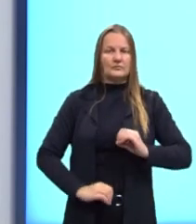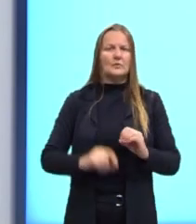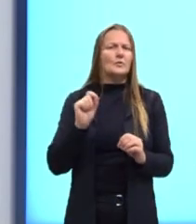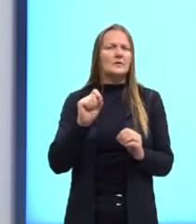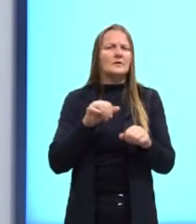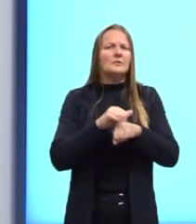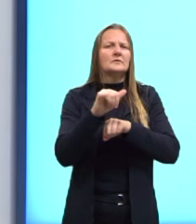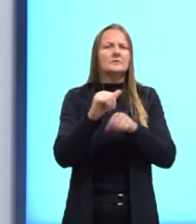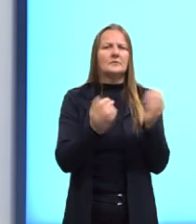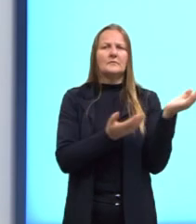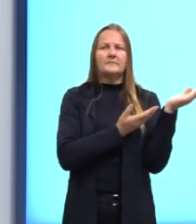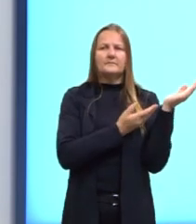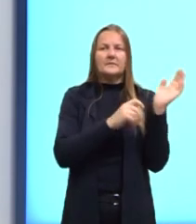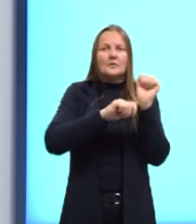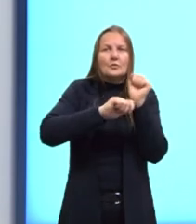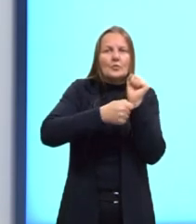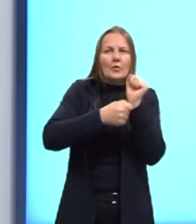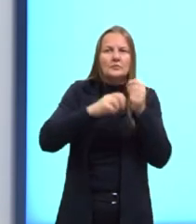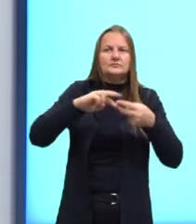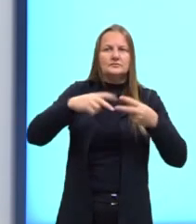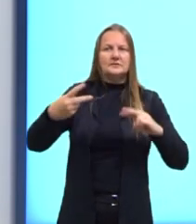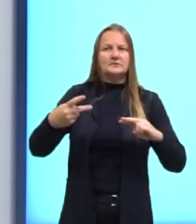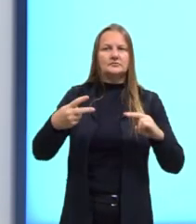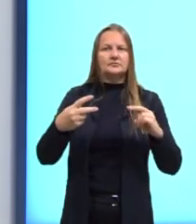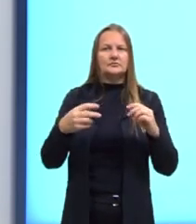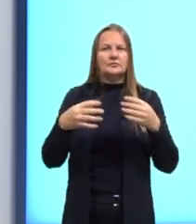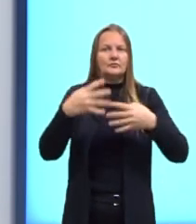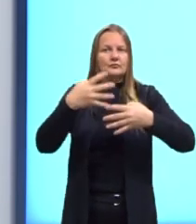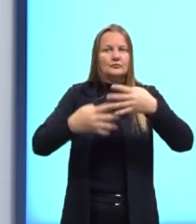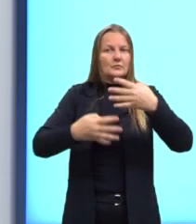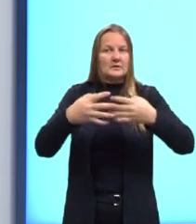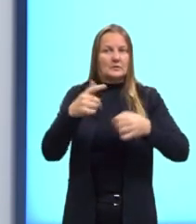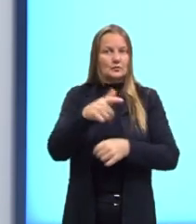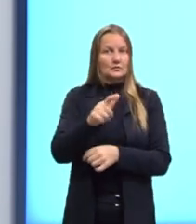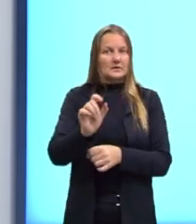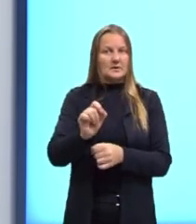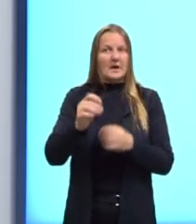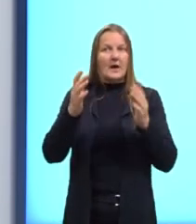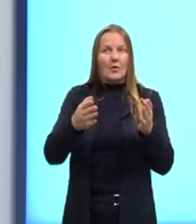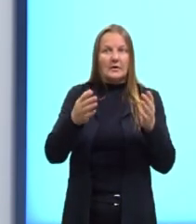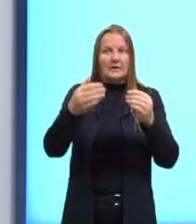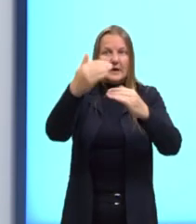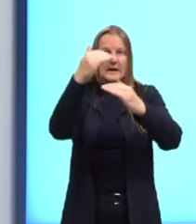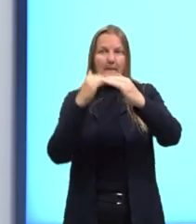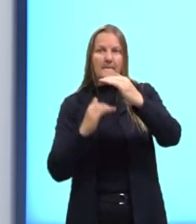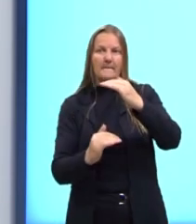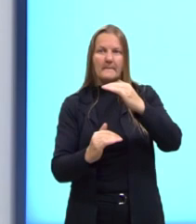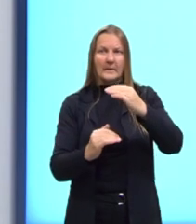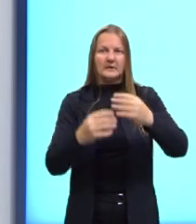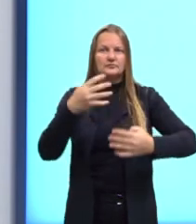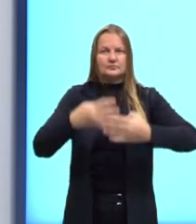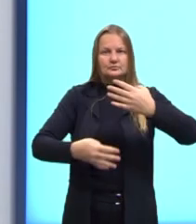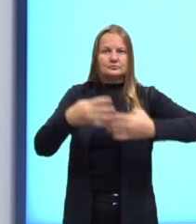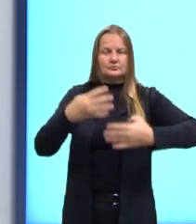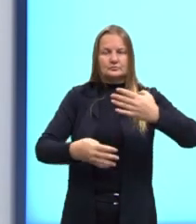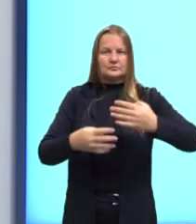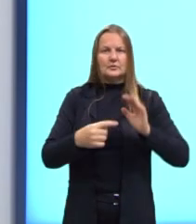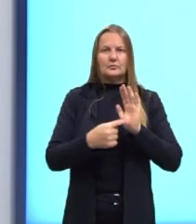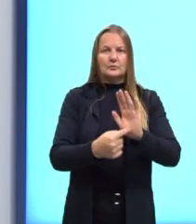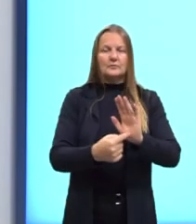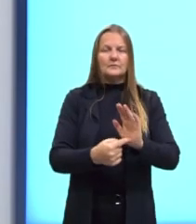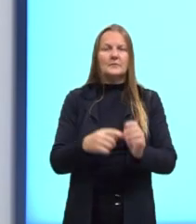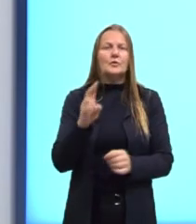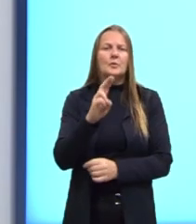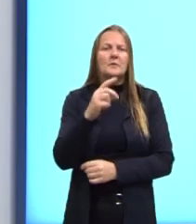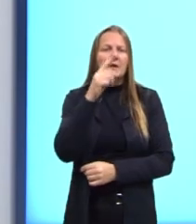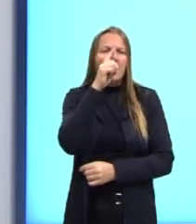aqui é o código genético sem a mutação. Aqui, por exemplo, ocorreu uma mutação. Que é a mutação que causa a anemia